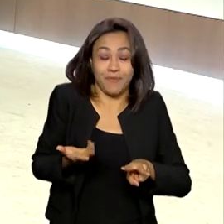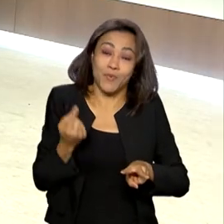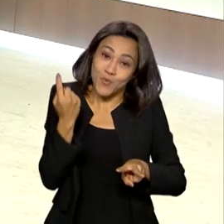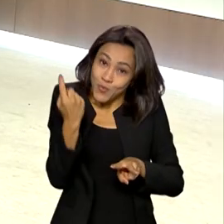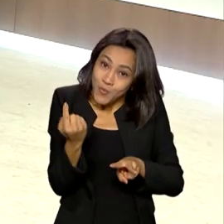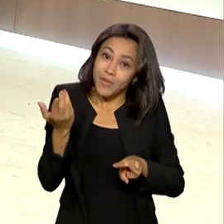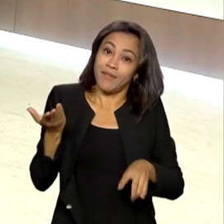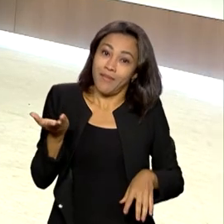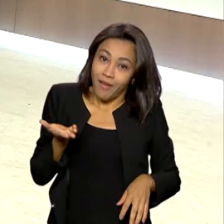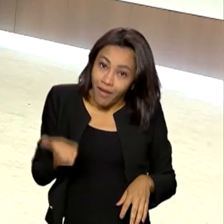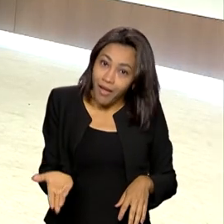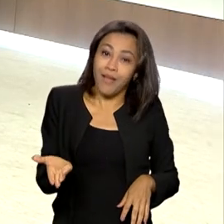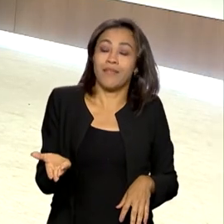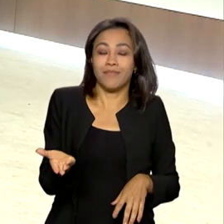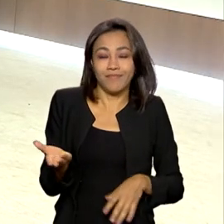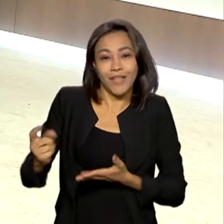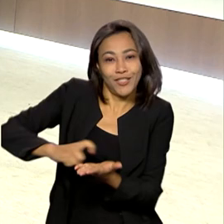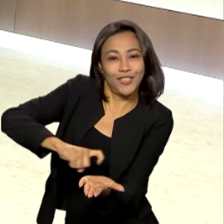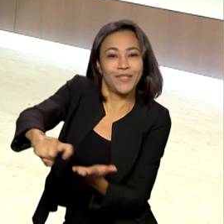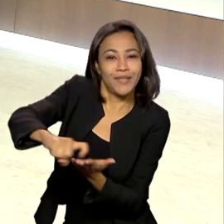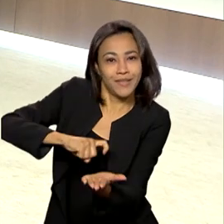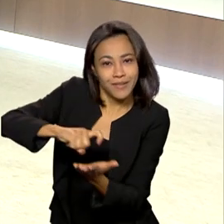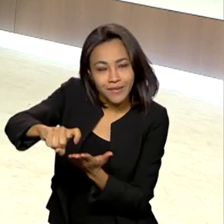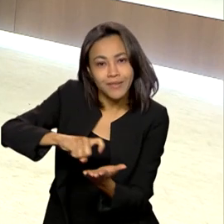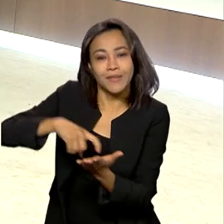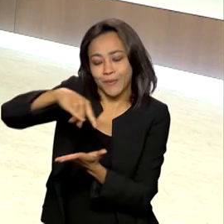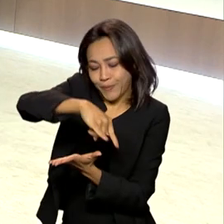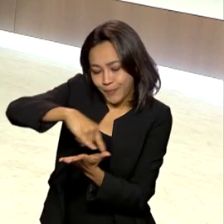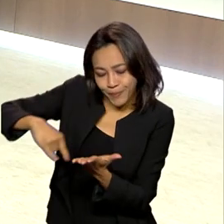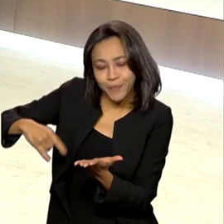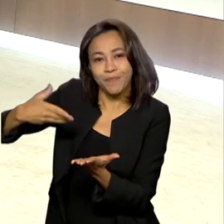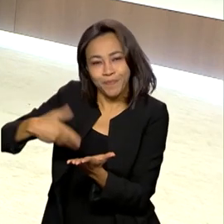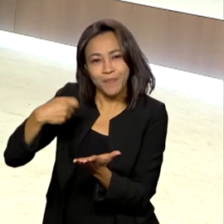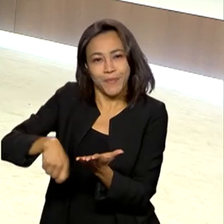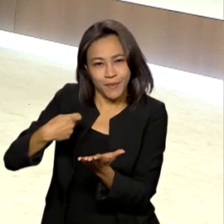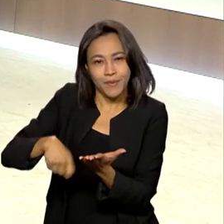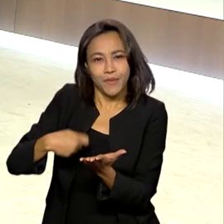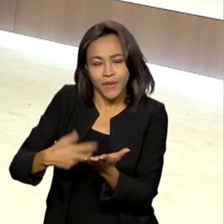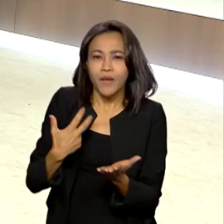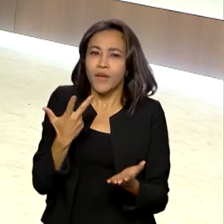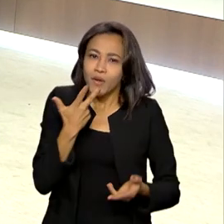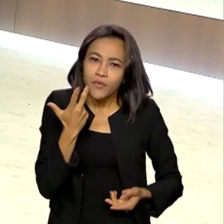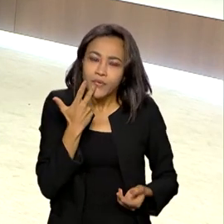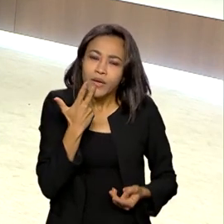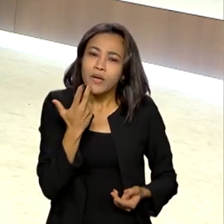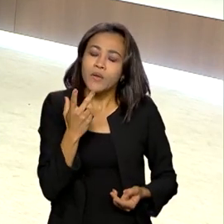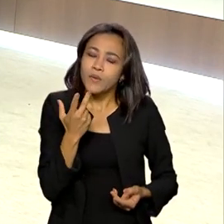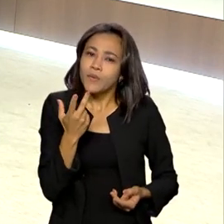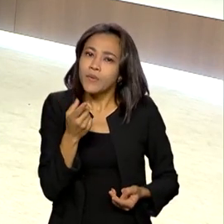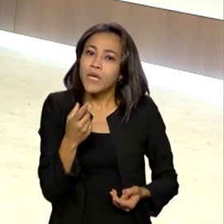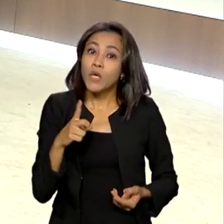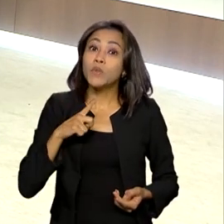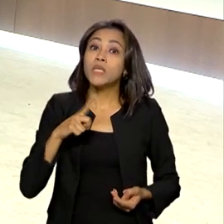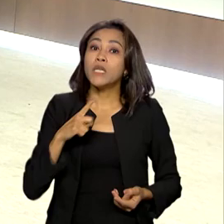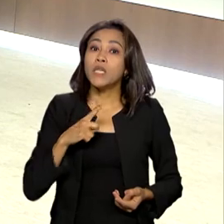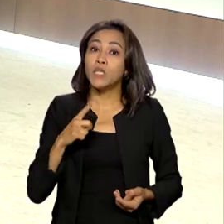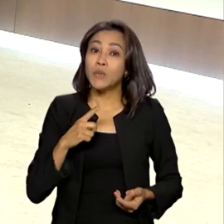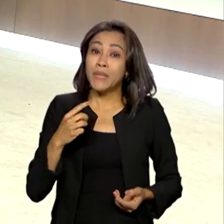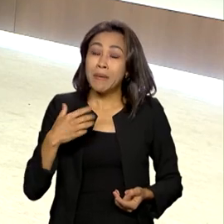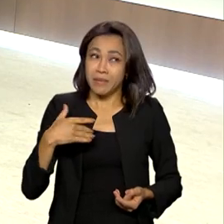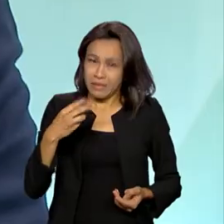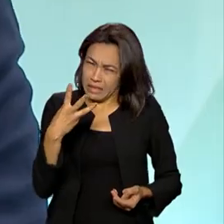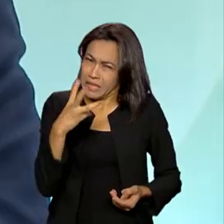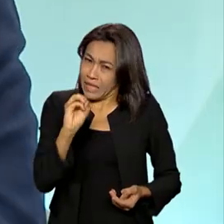delas foi a questão da digitalização, da necessidade da digitalização. Eu falo, como eu falei para você, eu tenho 30 e poucos mil